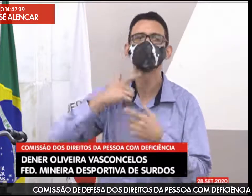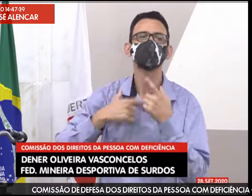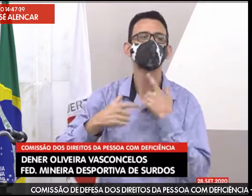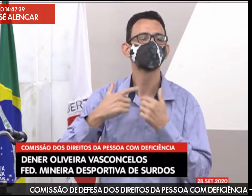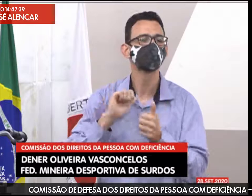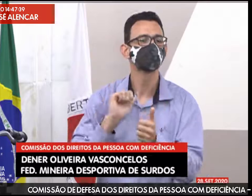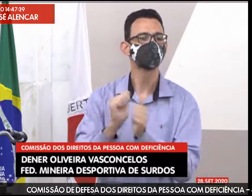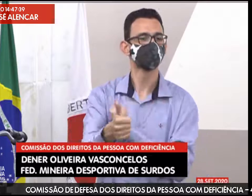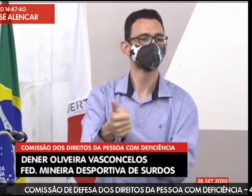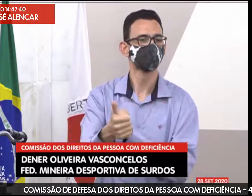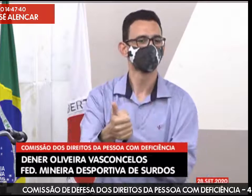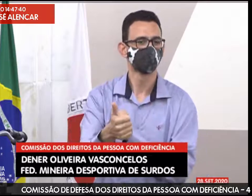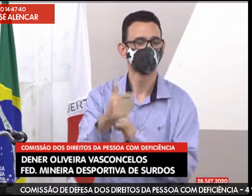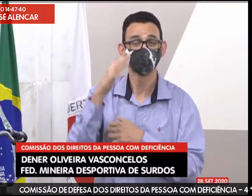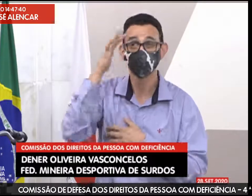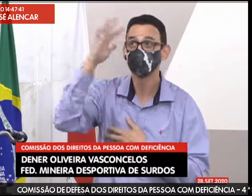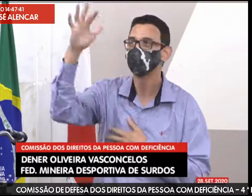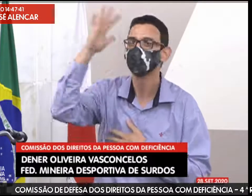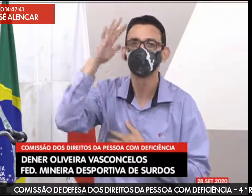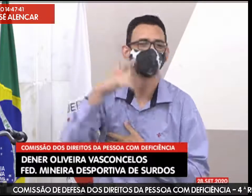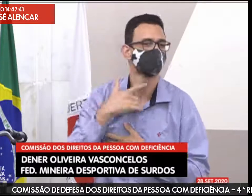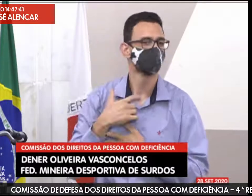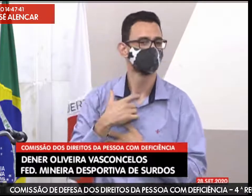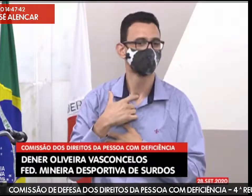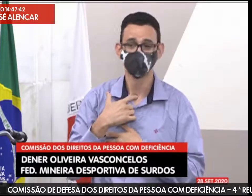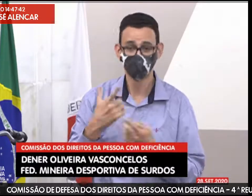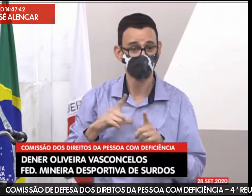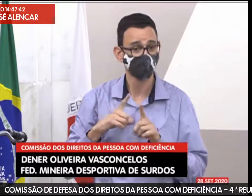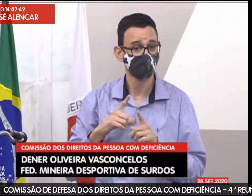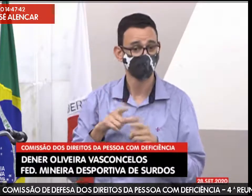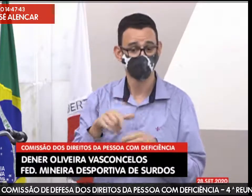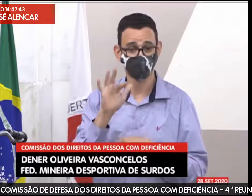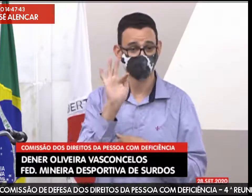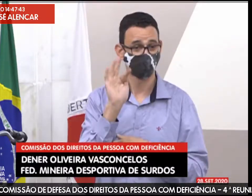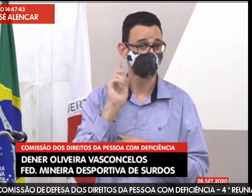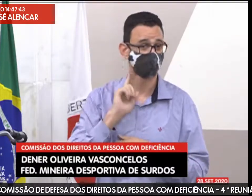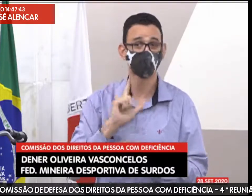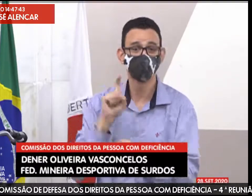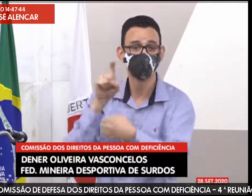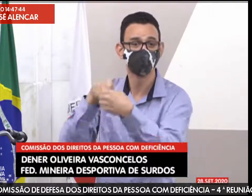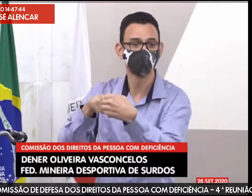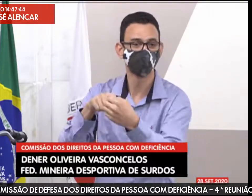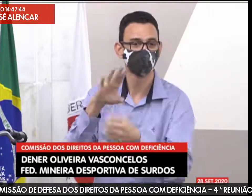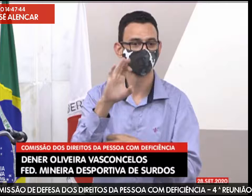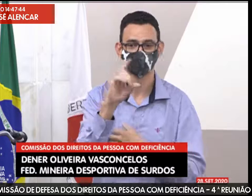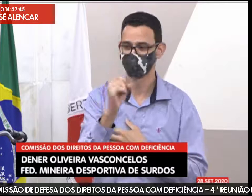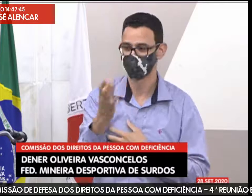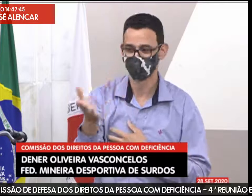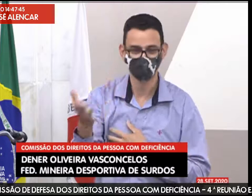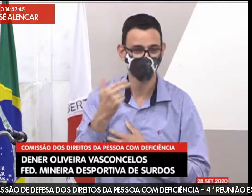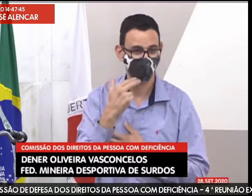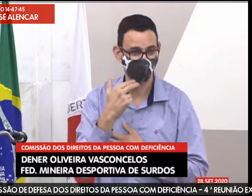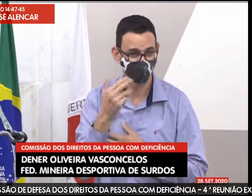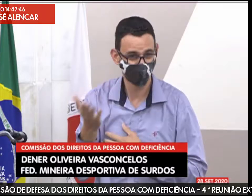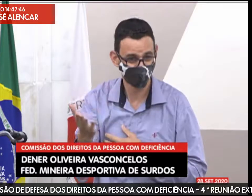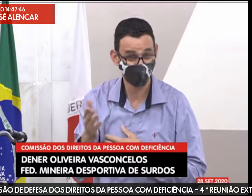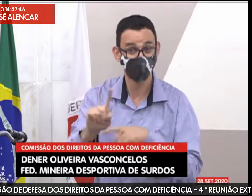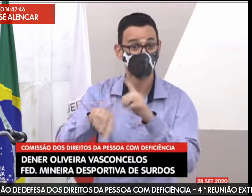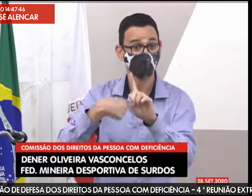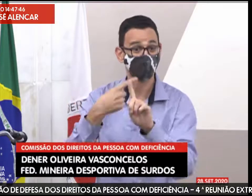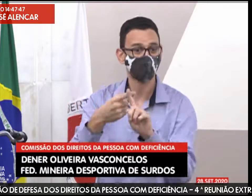Nosso sonho é isso. Para que essa área esportiva tenha mais força, para que